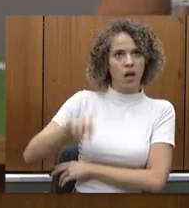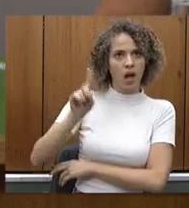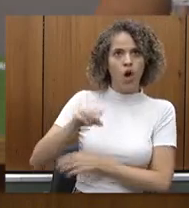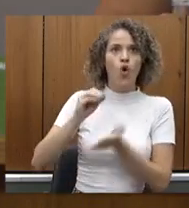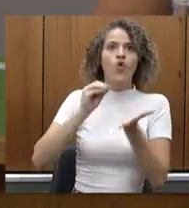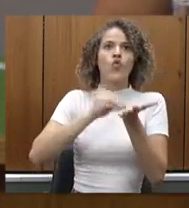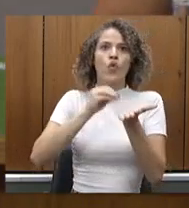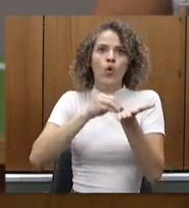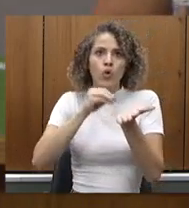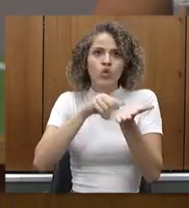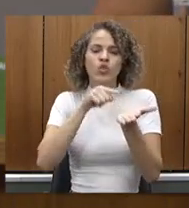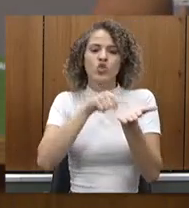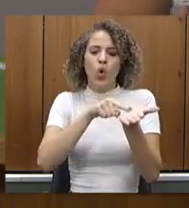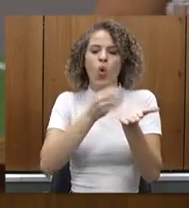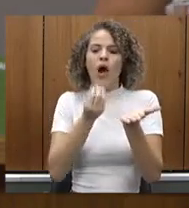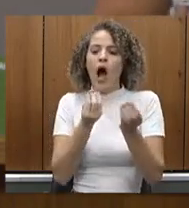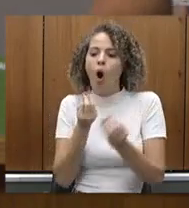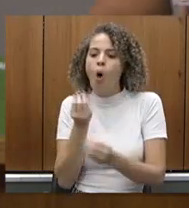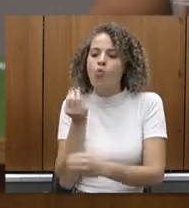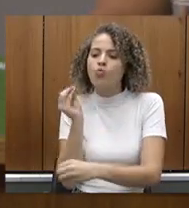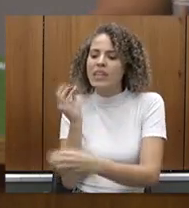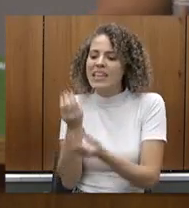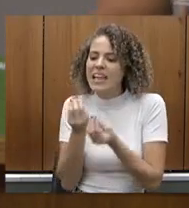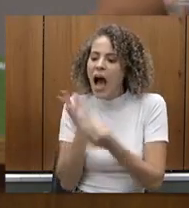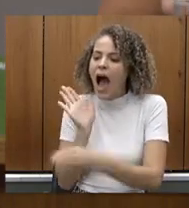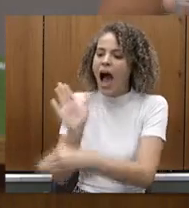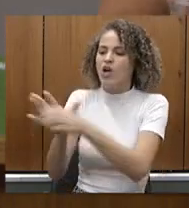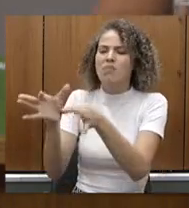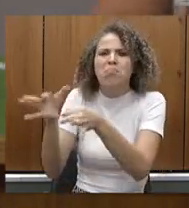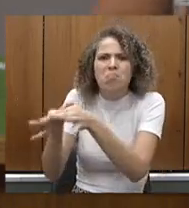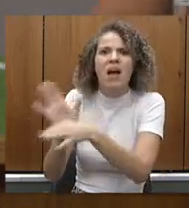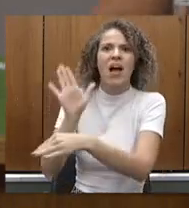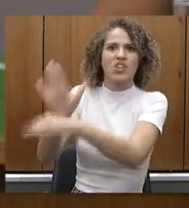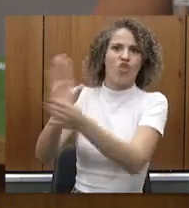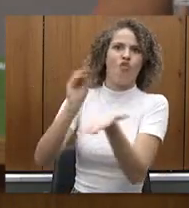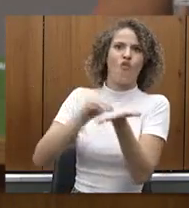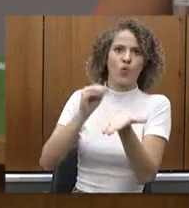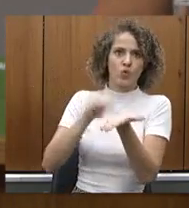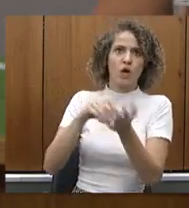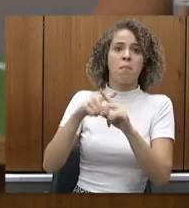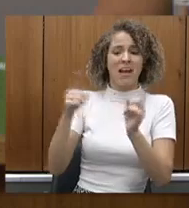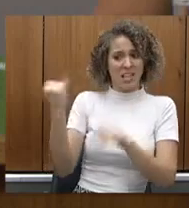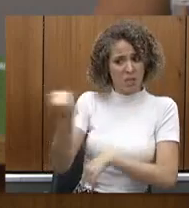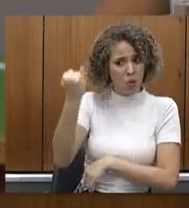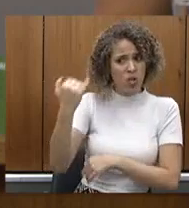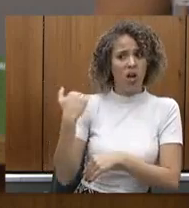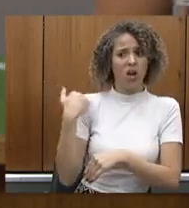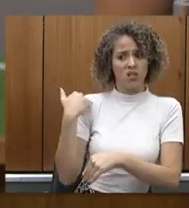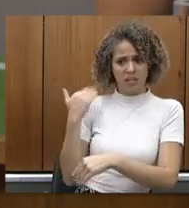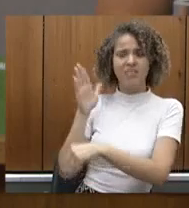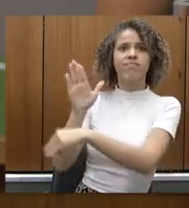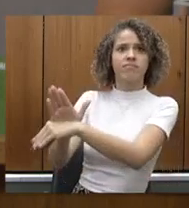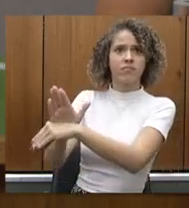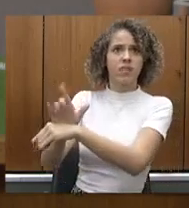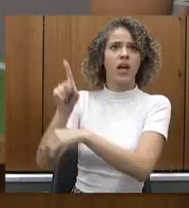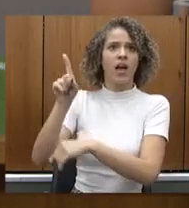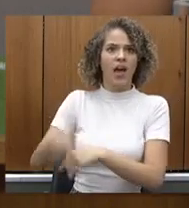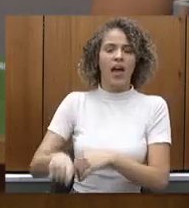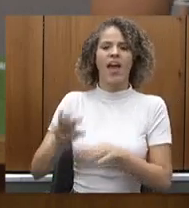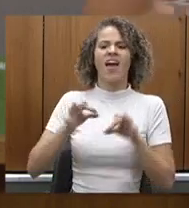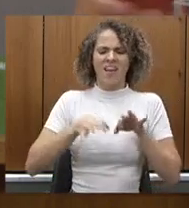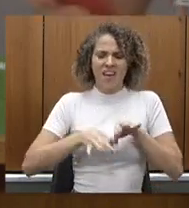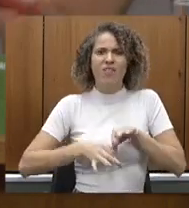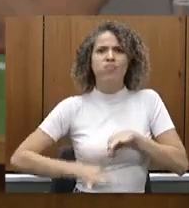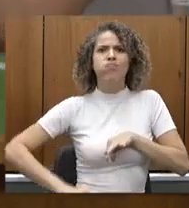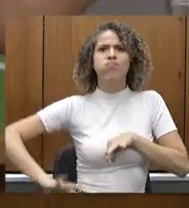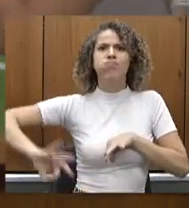fortalecer as regiões e você me fez lembrar por causa disso de um outro ponto importante que é a hemodiálise nós estamos